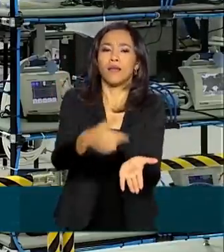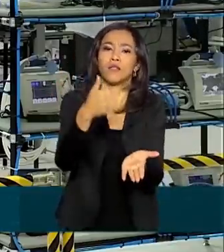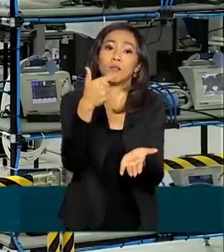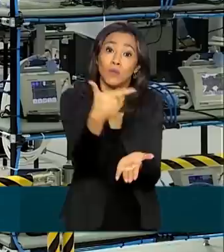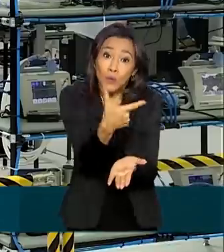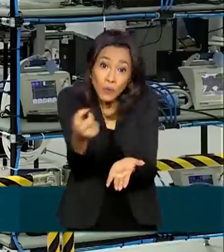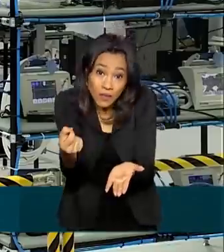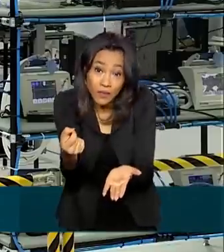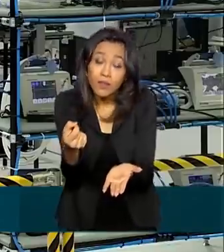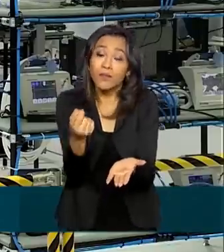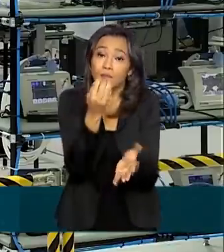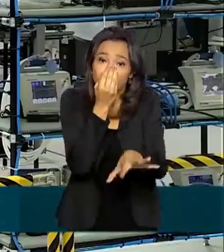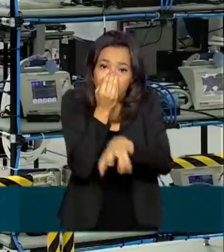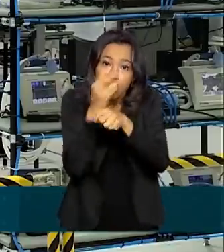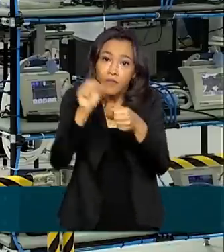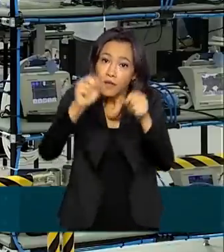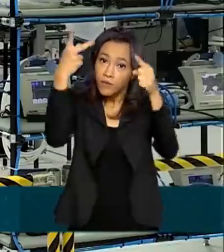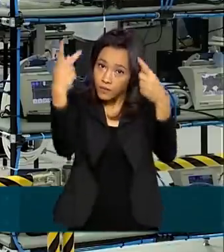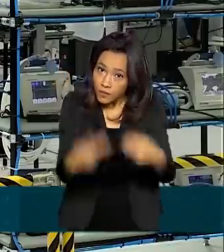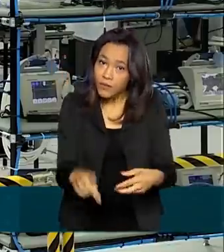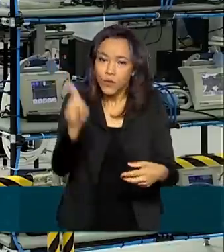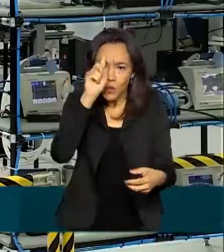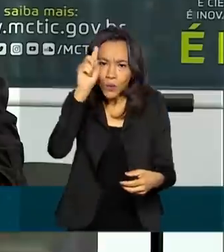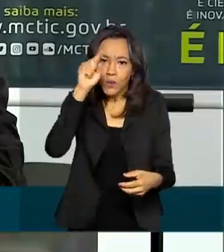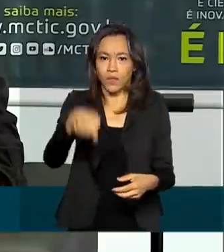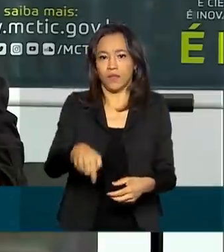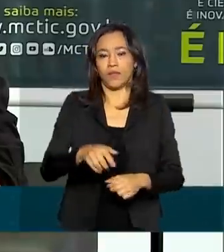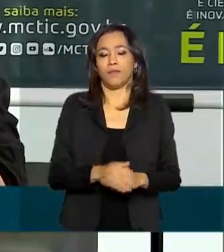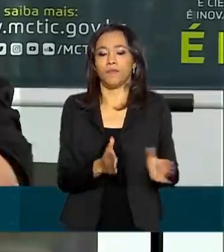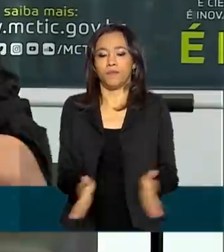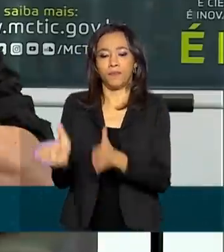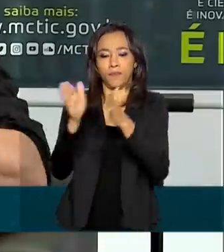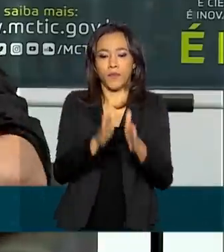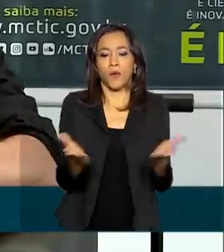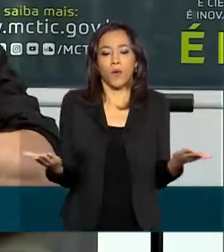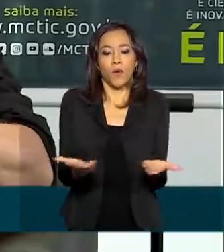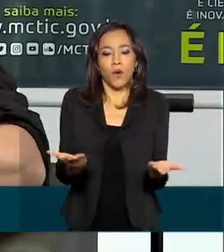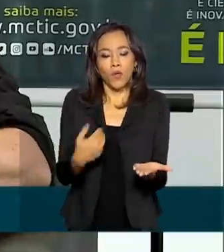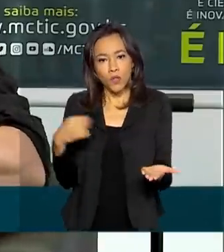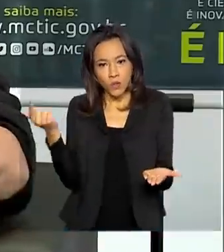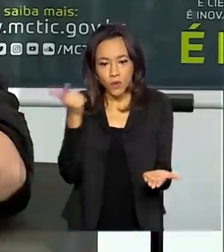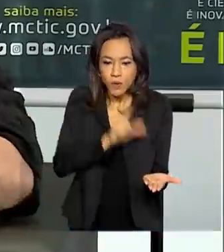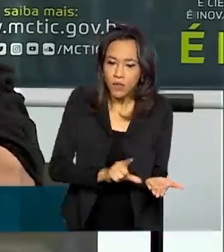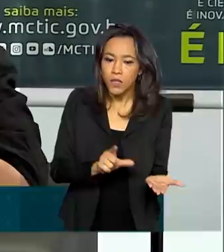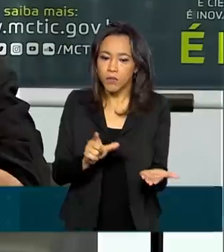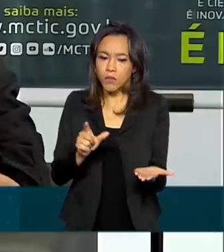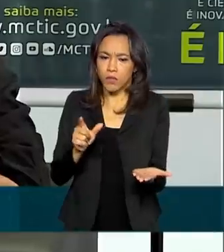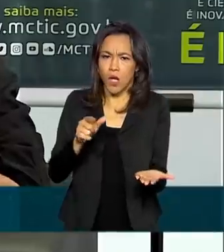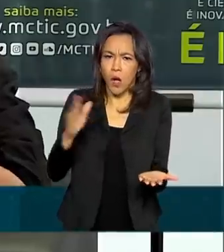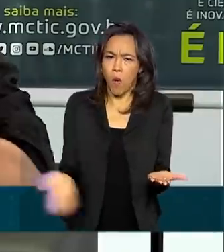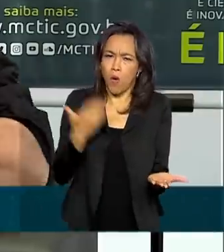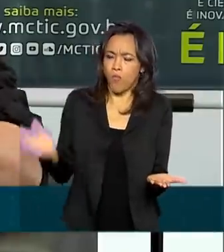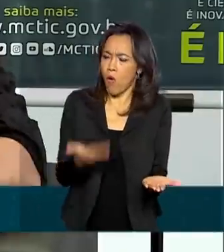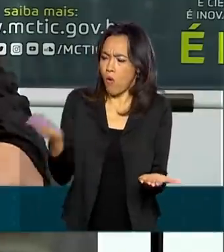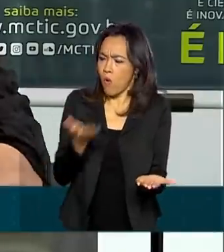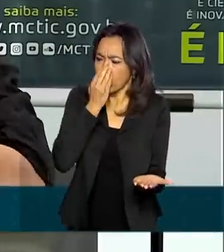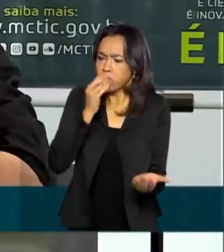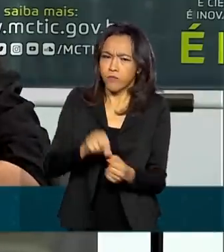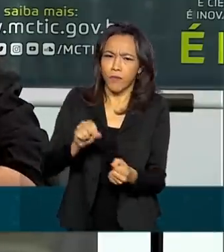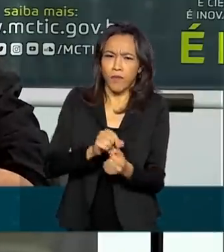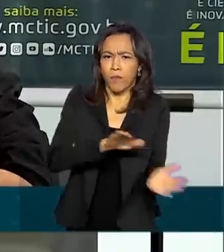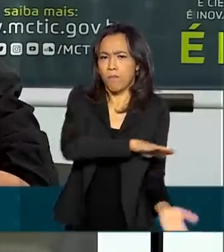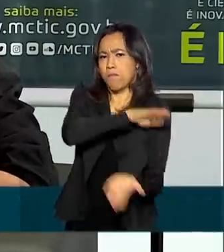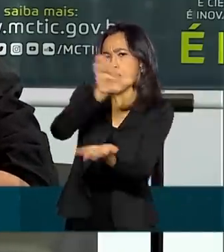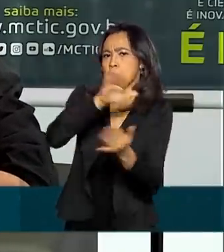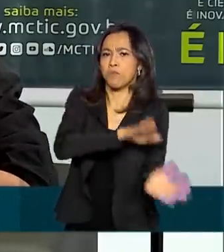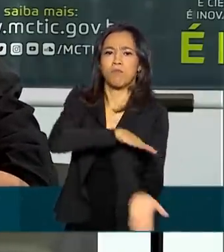ventiladores mecânicos sendo produzidos todos os dias. Hoje a gente está conseguindo produzir e entregar o máximo possível de